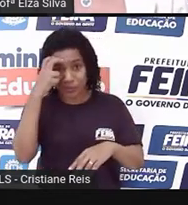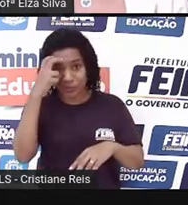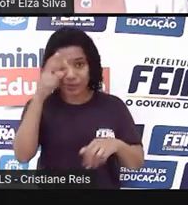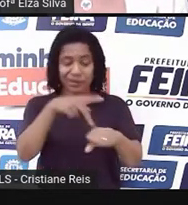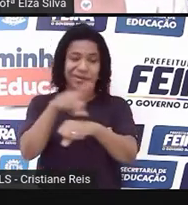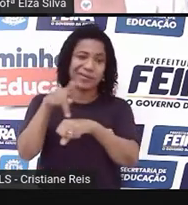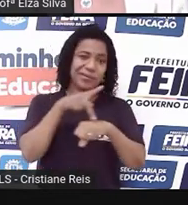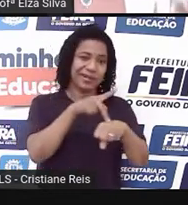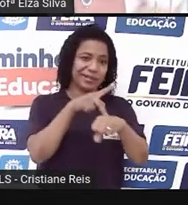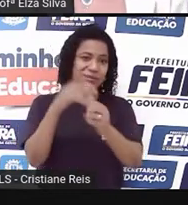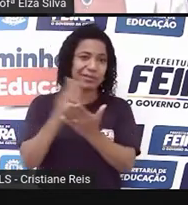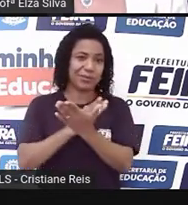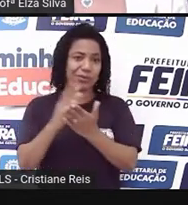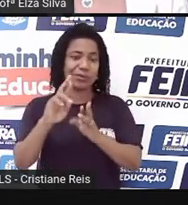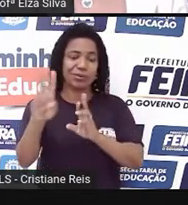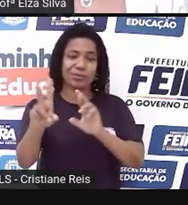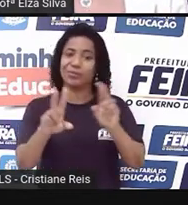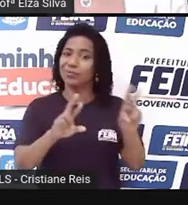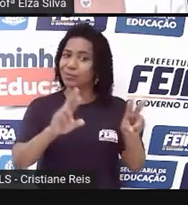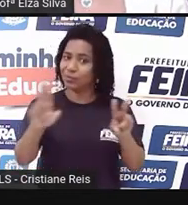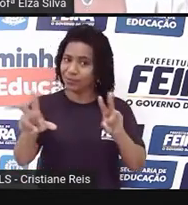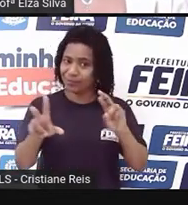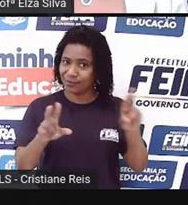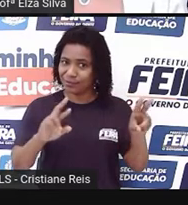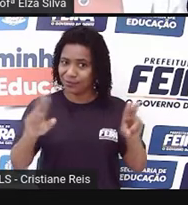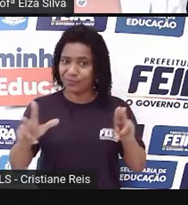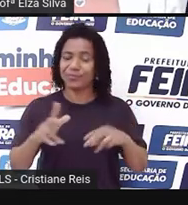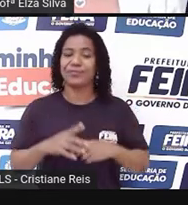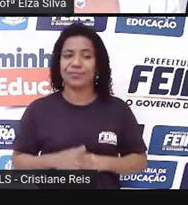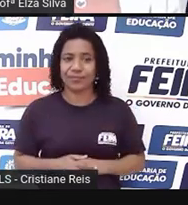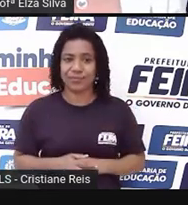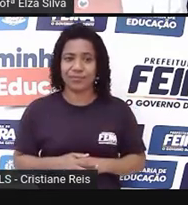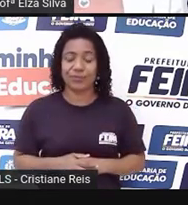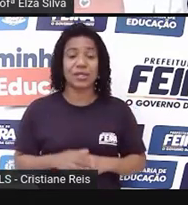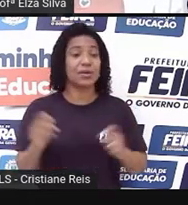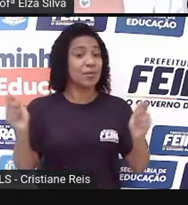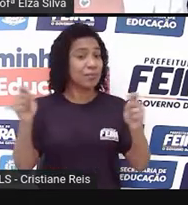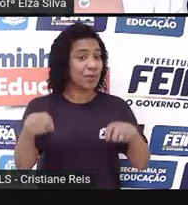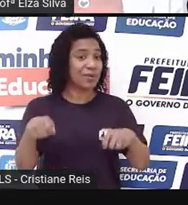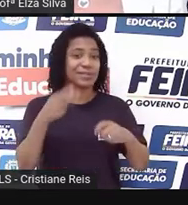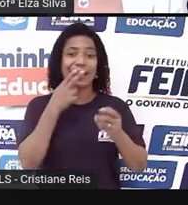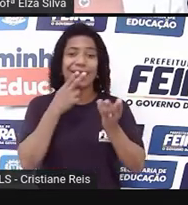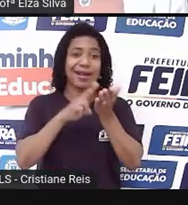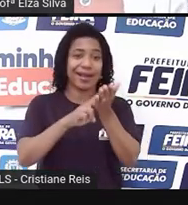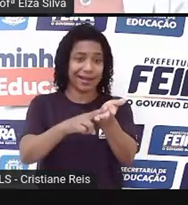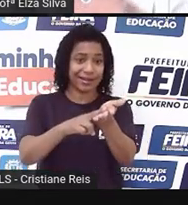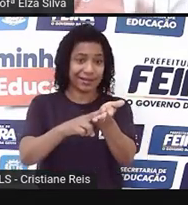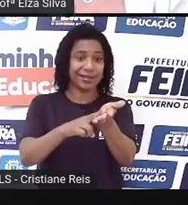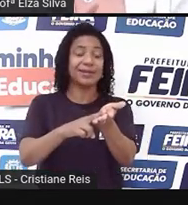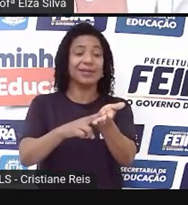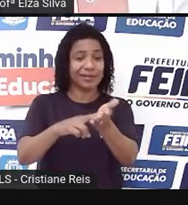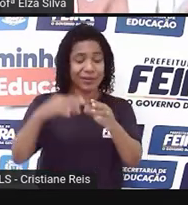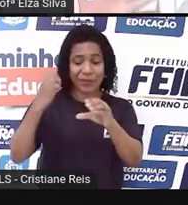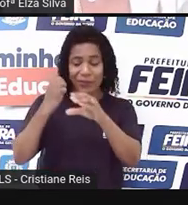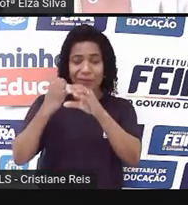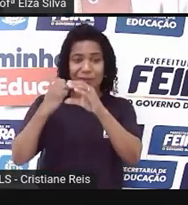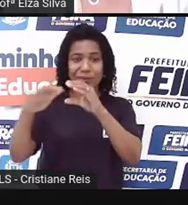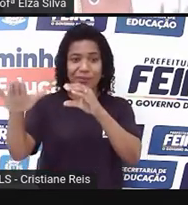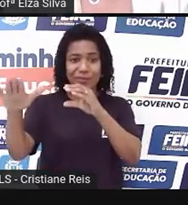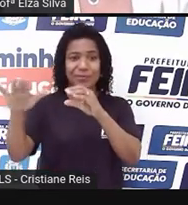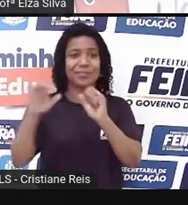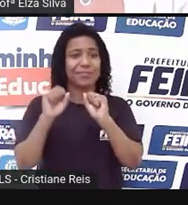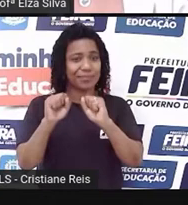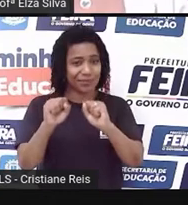uma possibilidade dessas cartas, hoje, serem enviadas por e-mail. Mas, esse serviço, quem